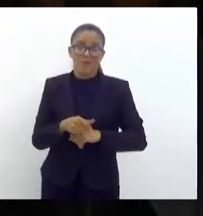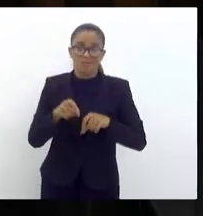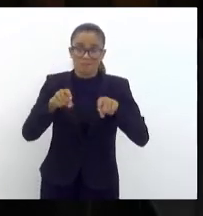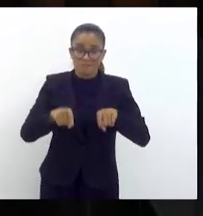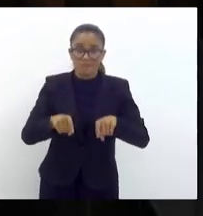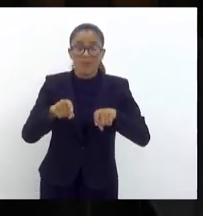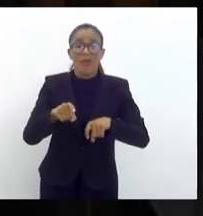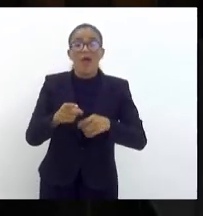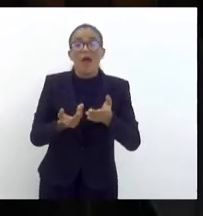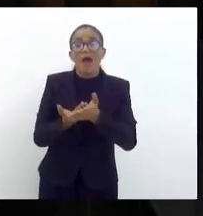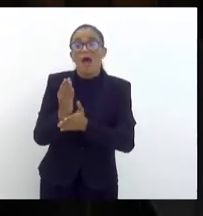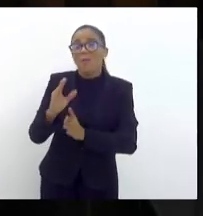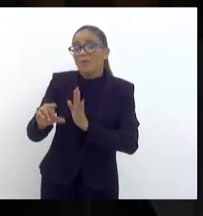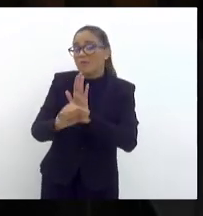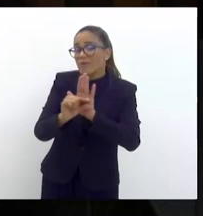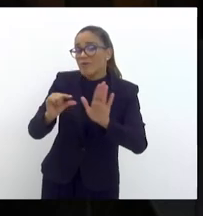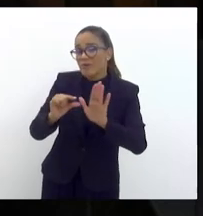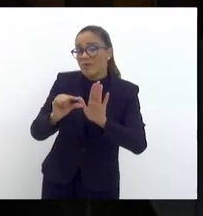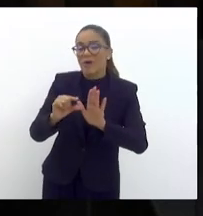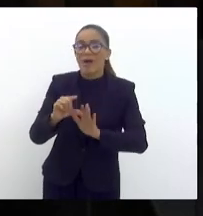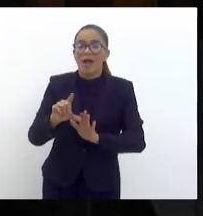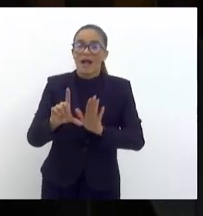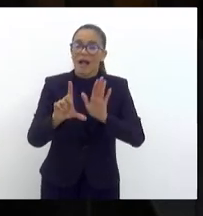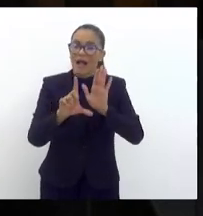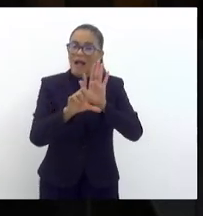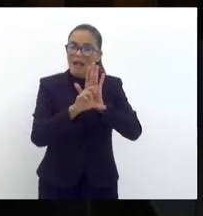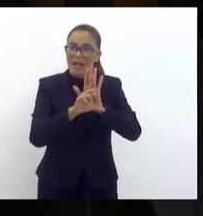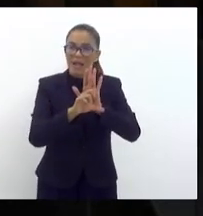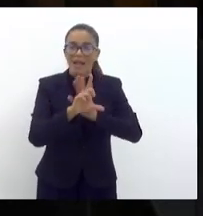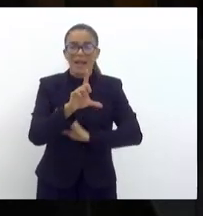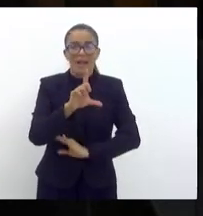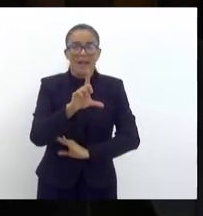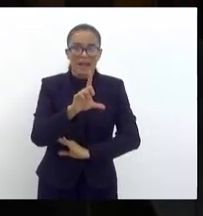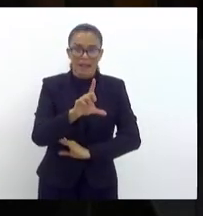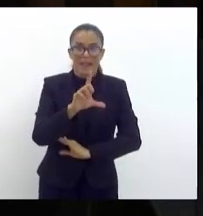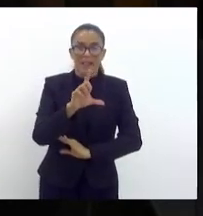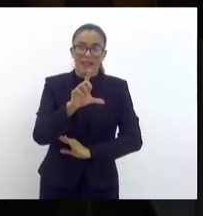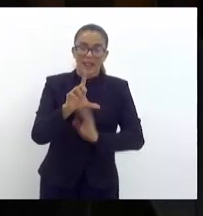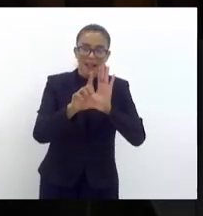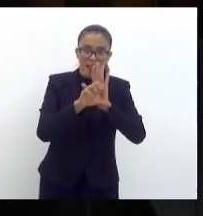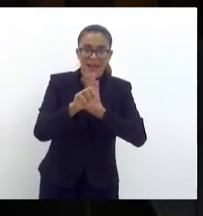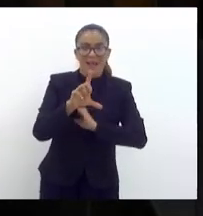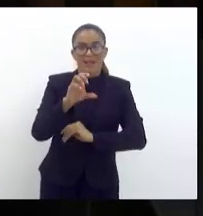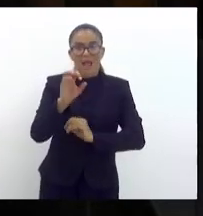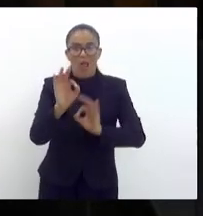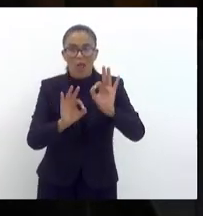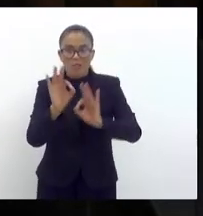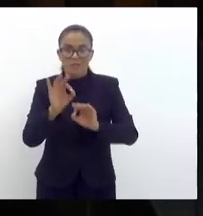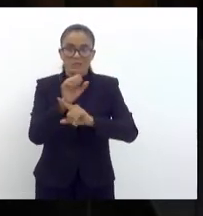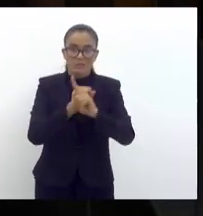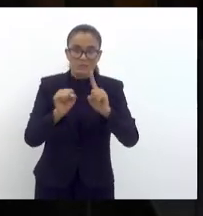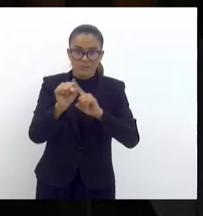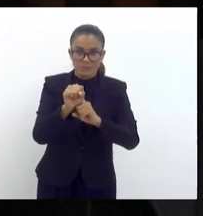aprovou uma emenda à lei das organizações sociais para que elas